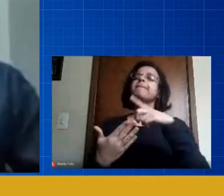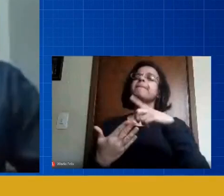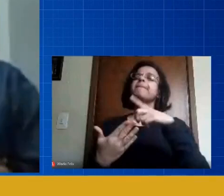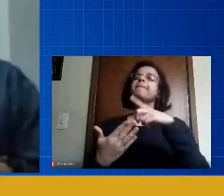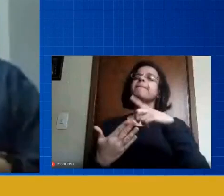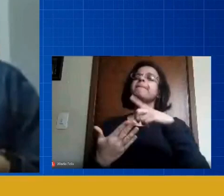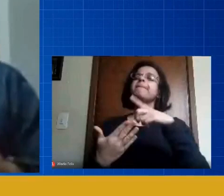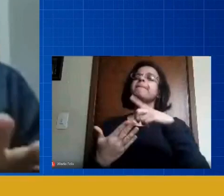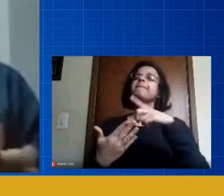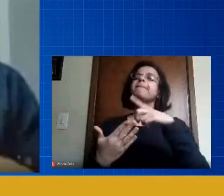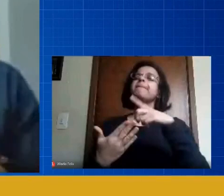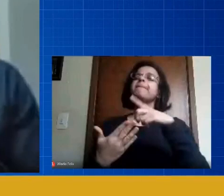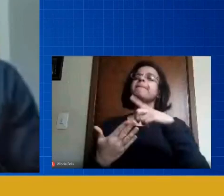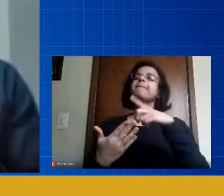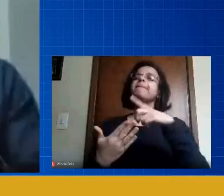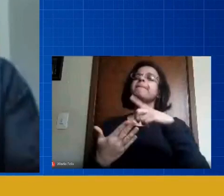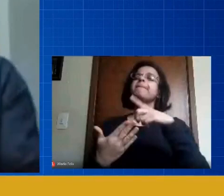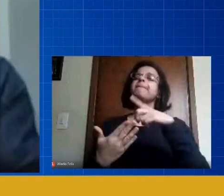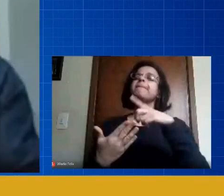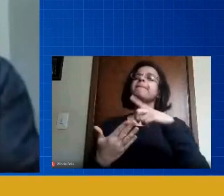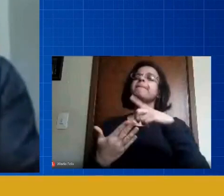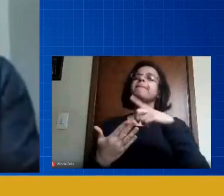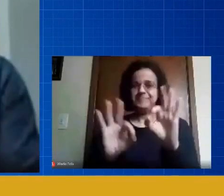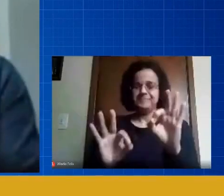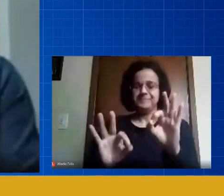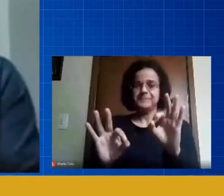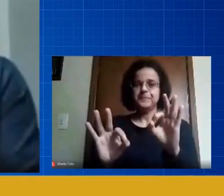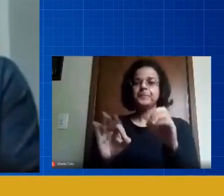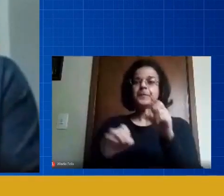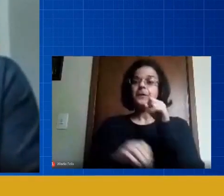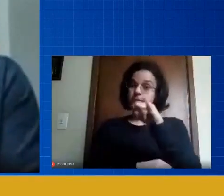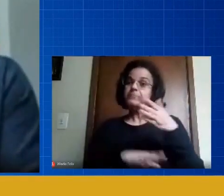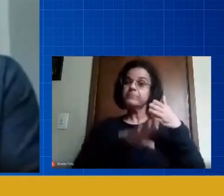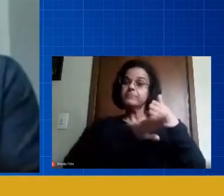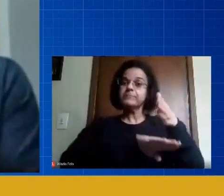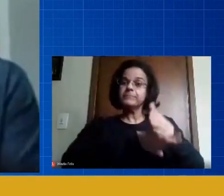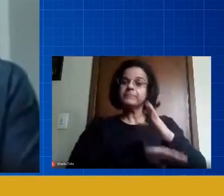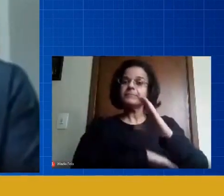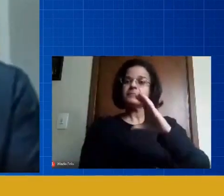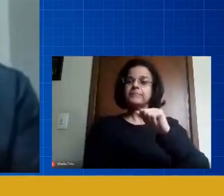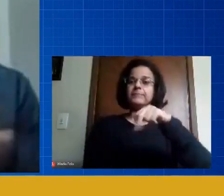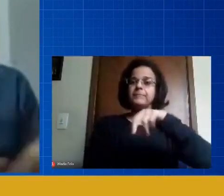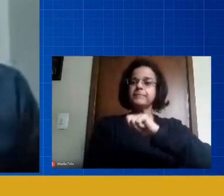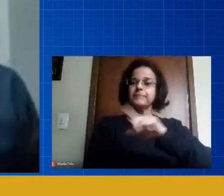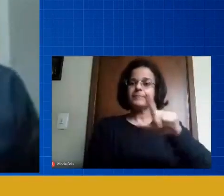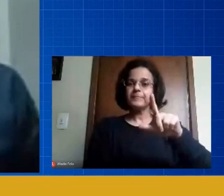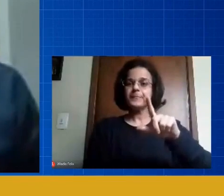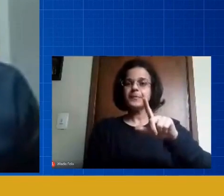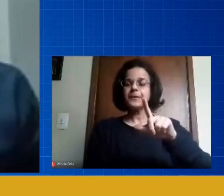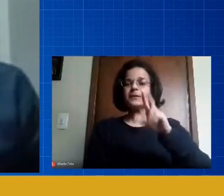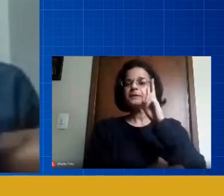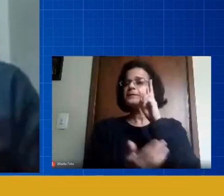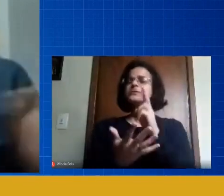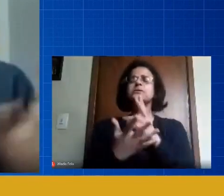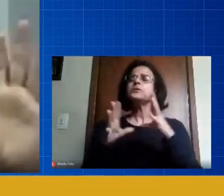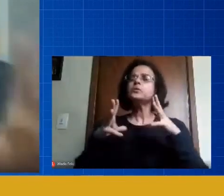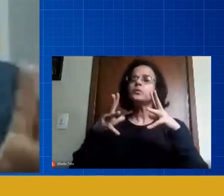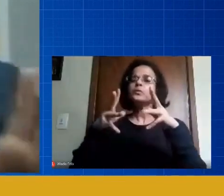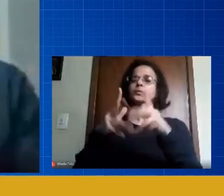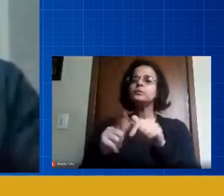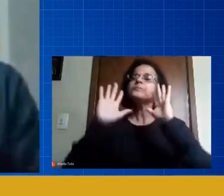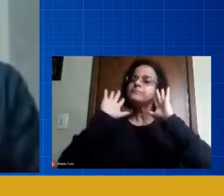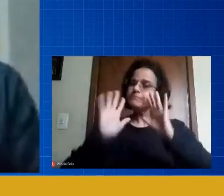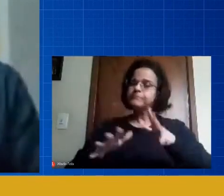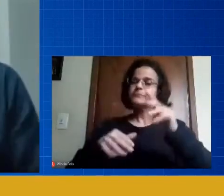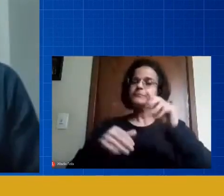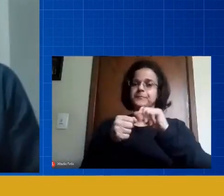nada, não tem custo nenhum, se vocês entrarem nos nossos canais, estão todas as que nós já fizemos lá, todas,